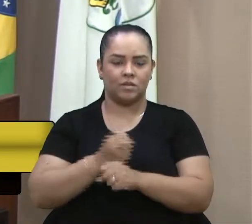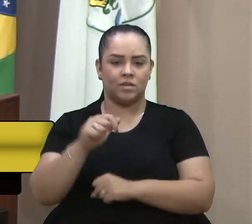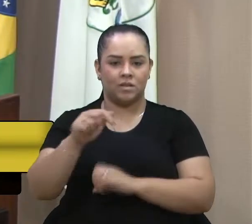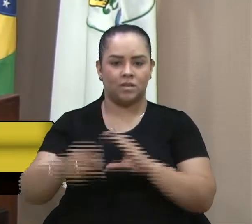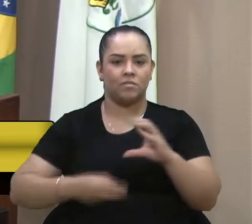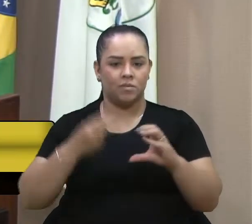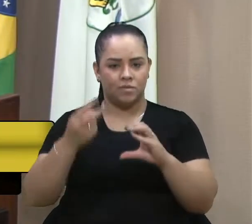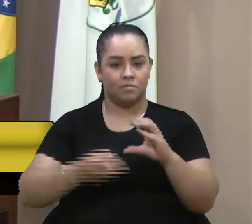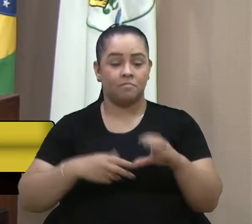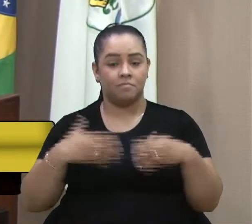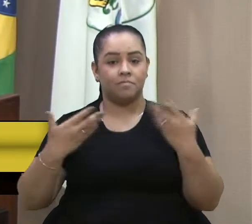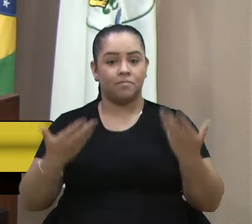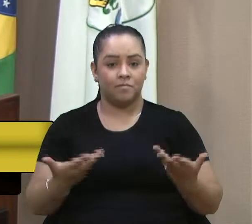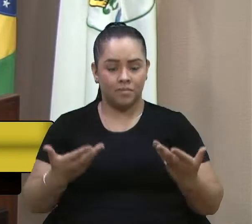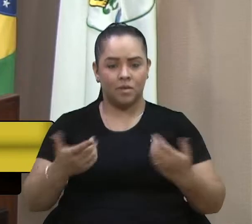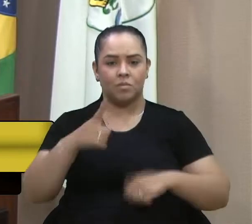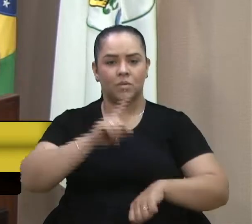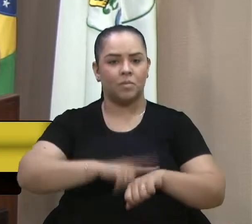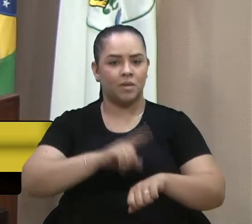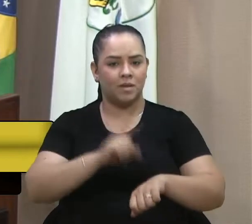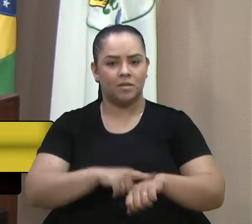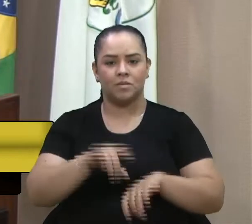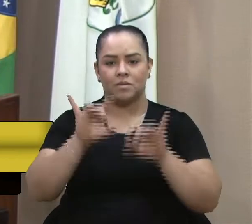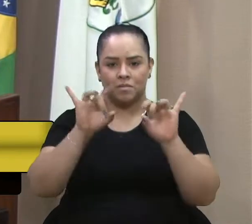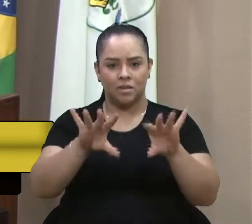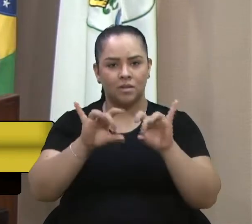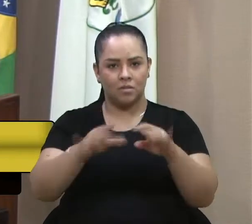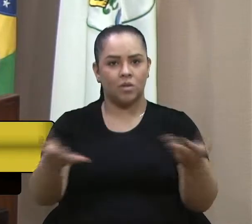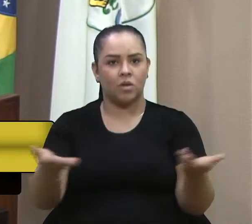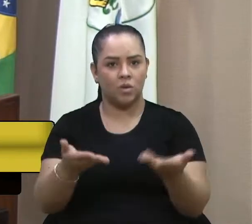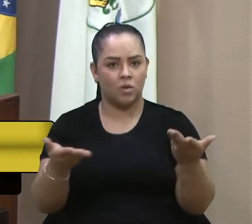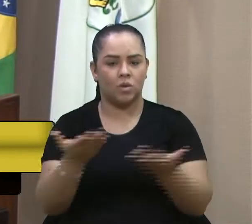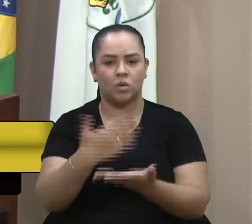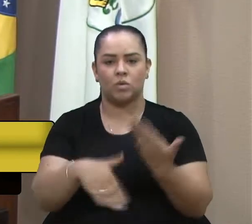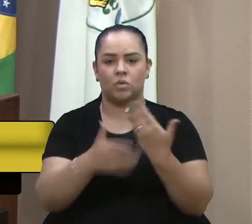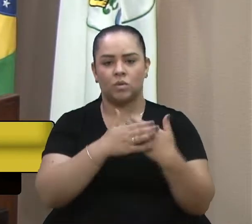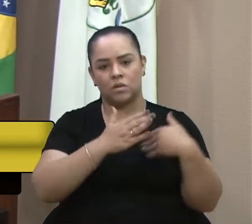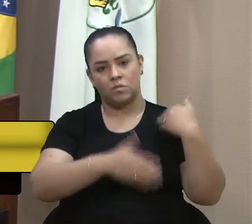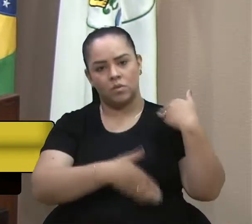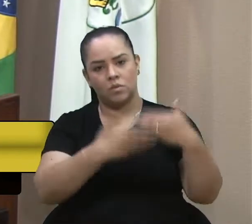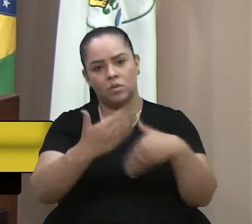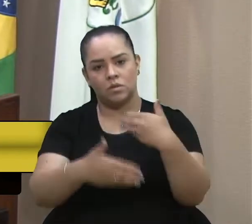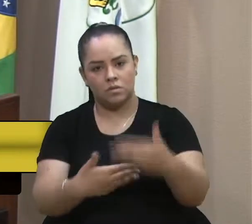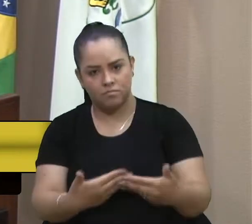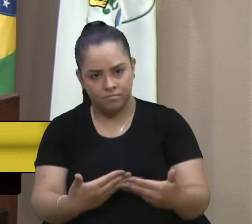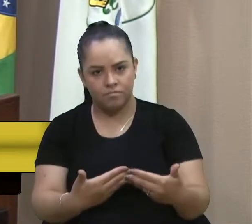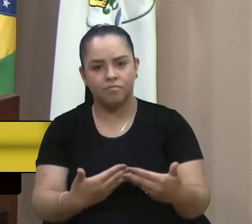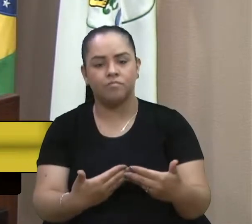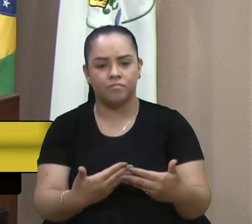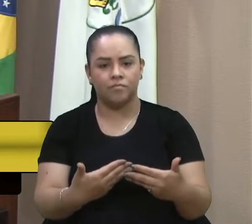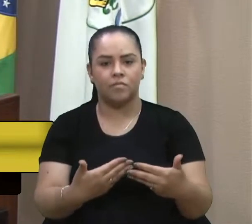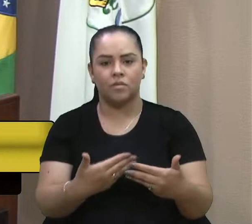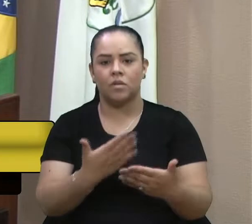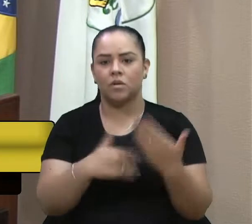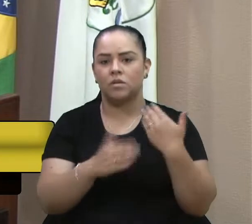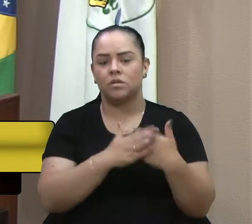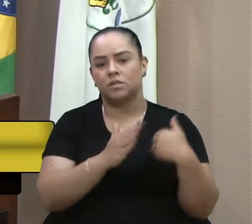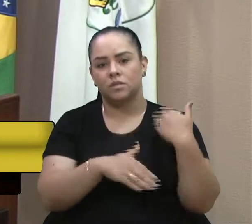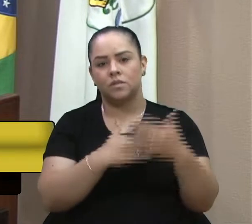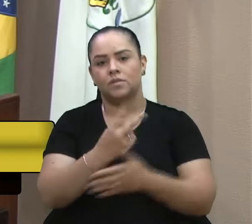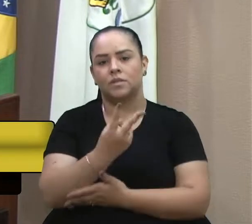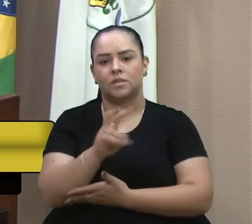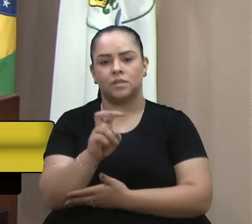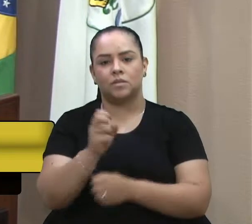Povo então foi um momento muito especial e agora todo esse processo de 25 anos do